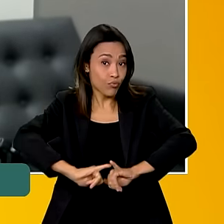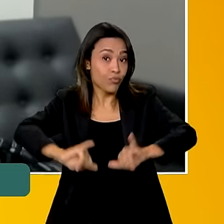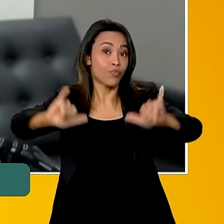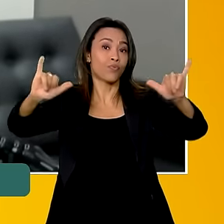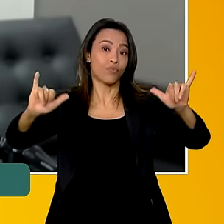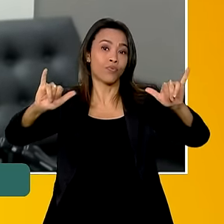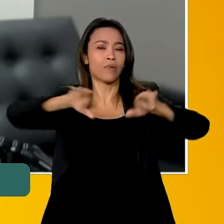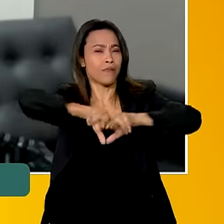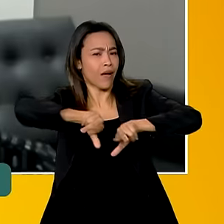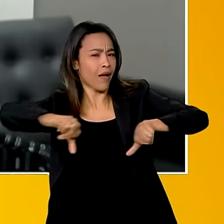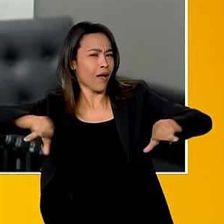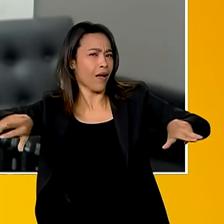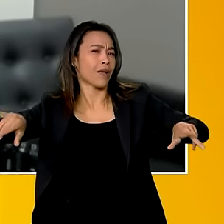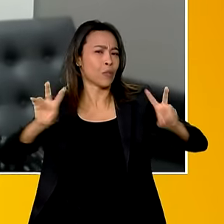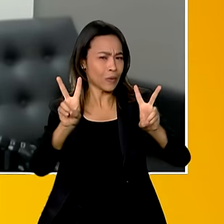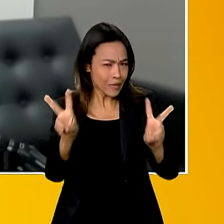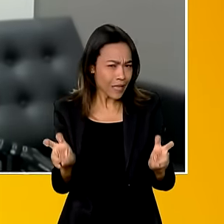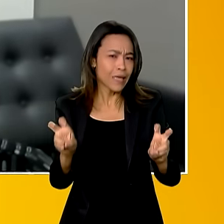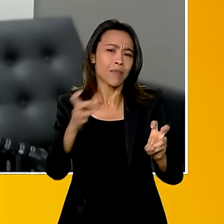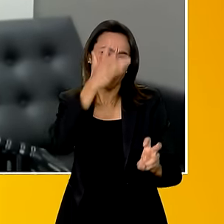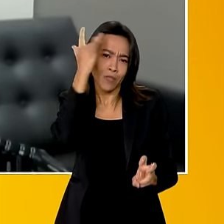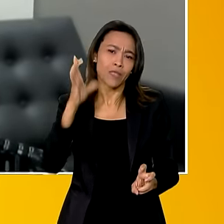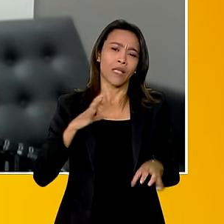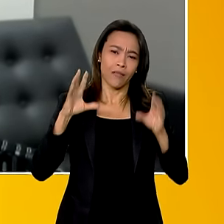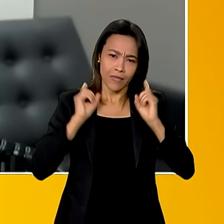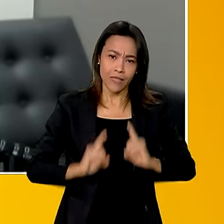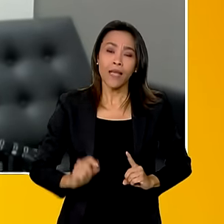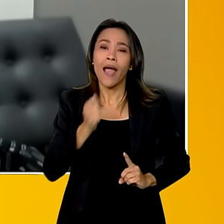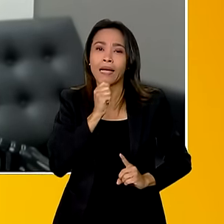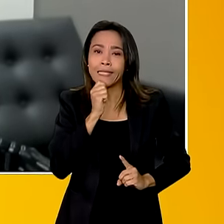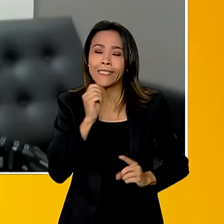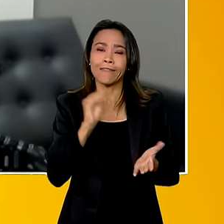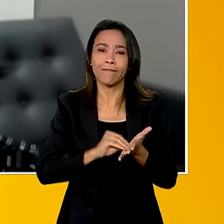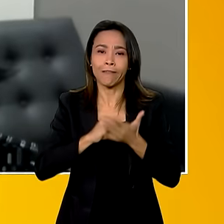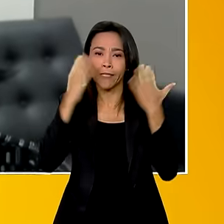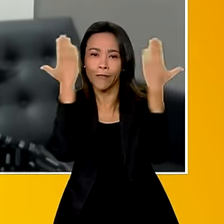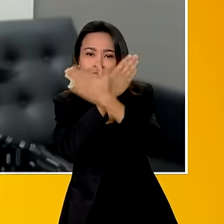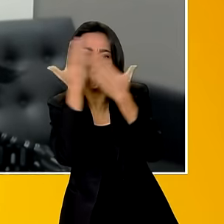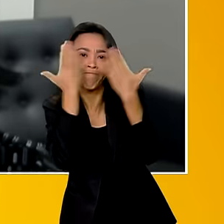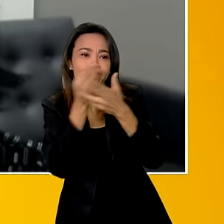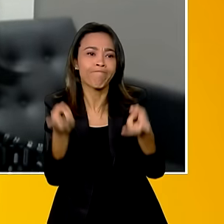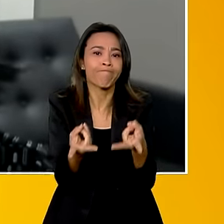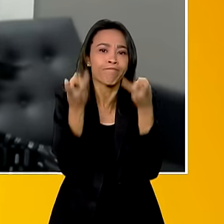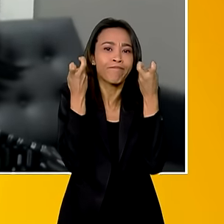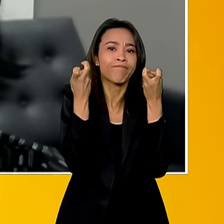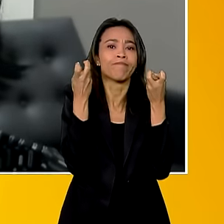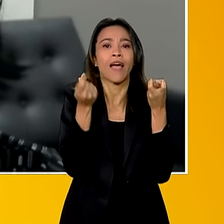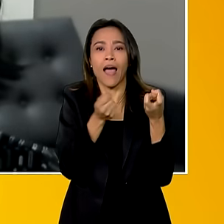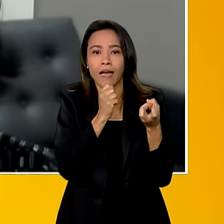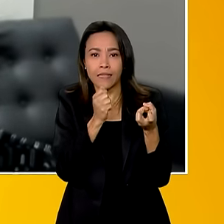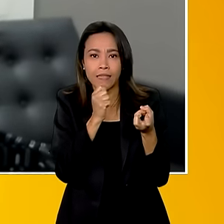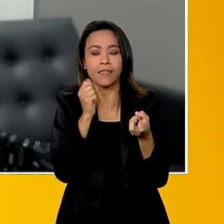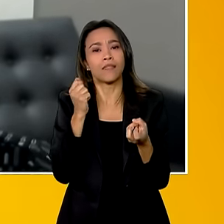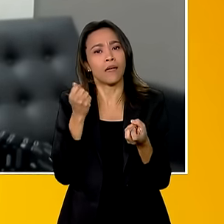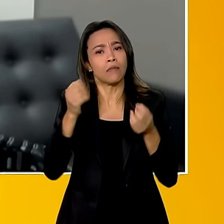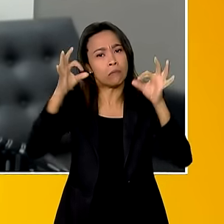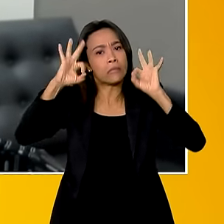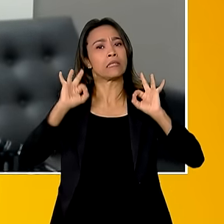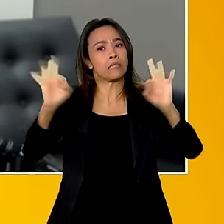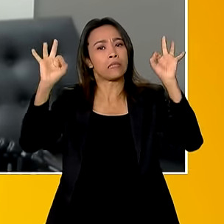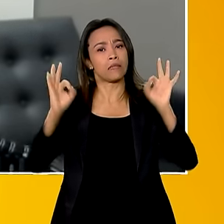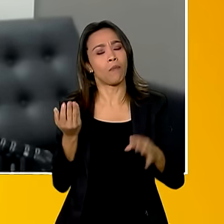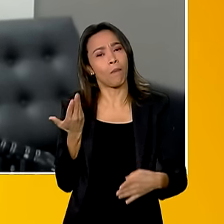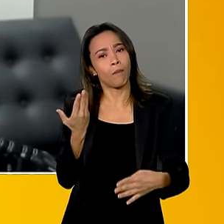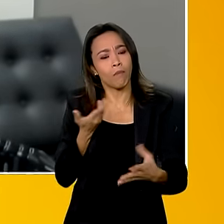pessoas com deficiência, que ainda são muito invisibilizadas nas políticas públicas e precisam ter o devido atendimento para se